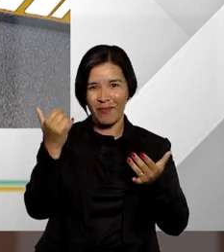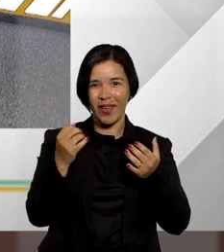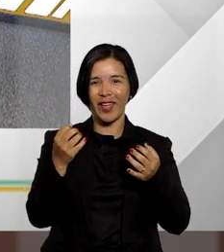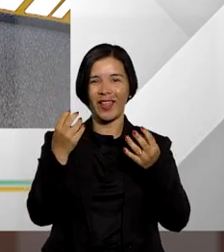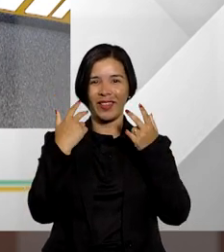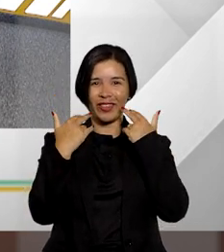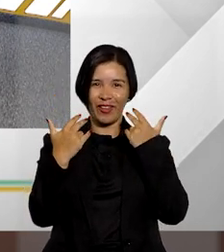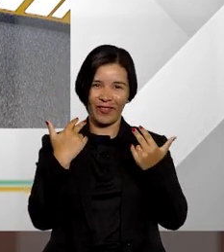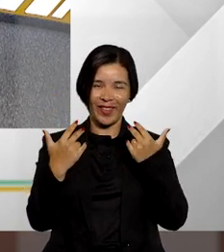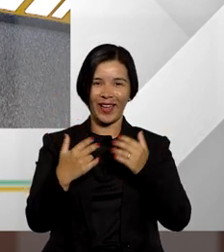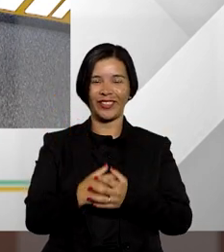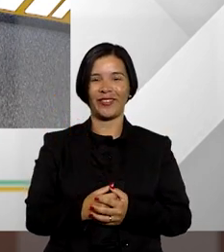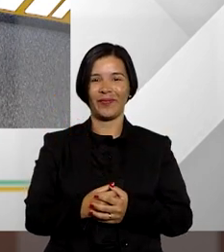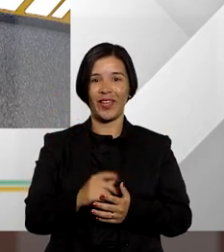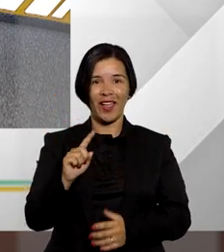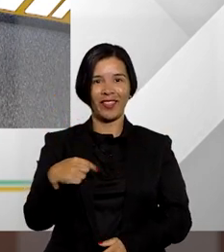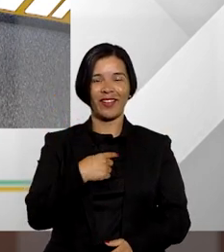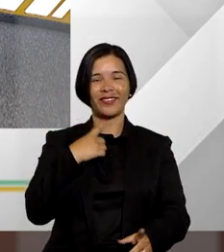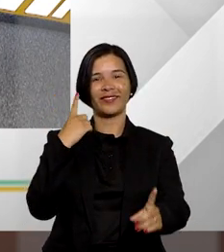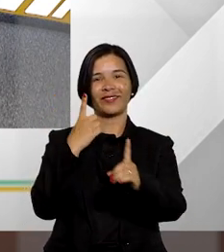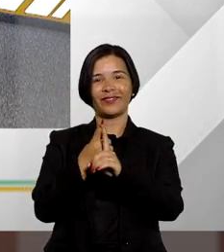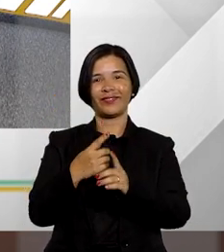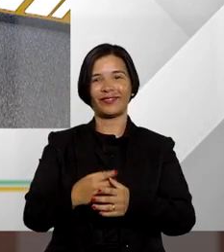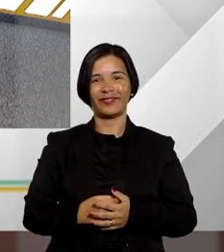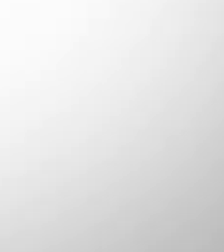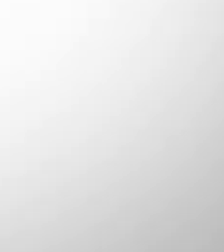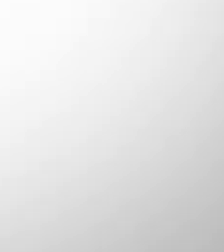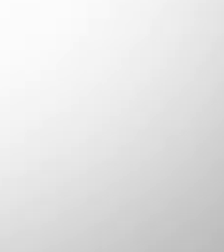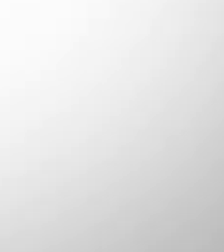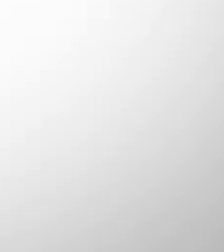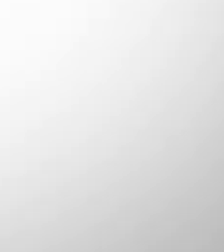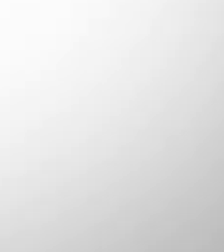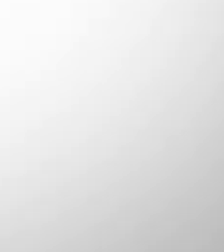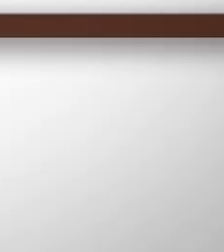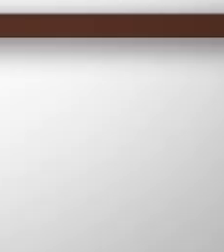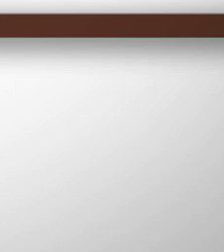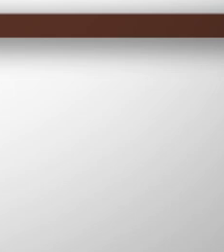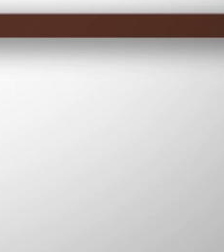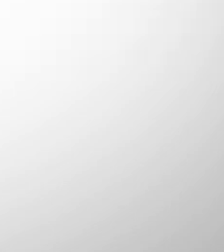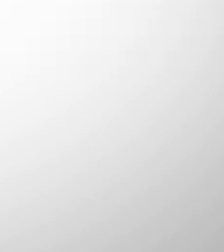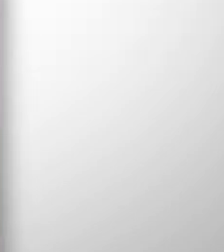todas as novidades a gente se encontra e também